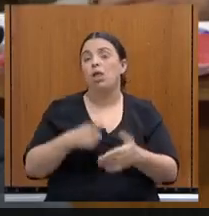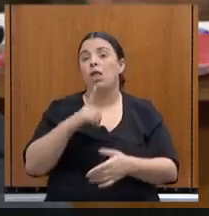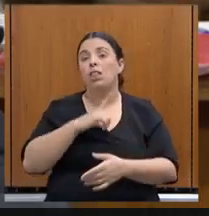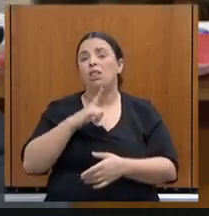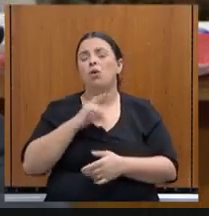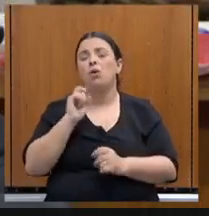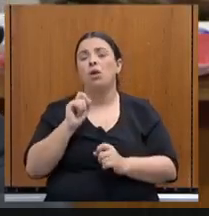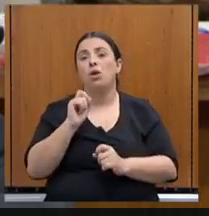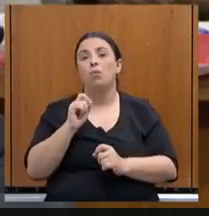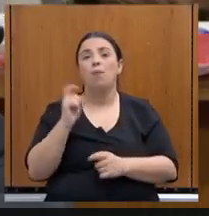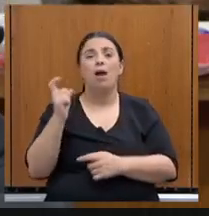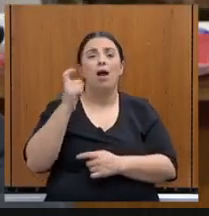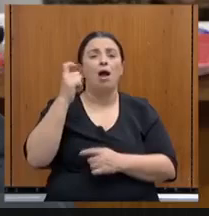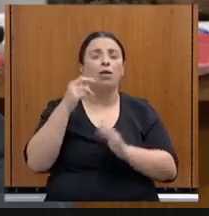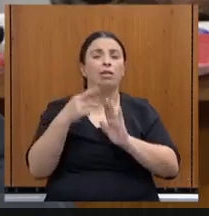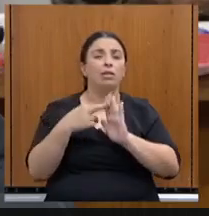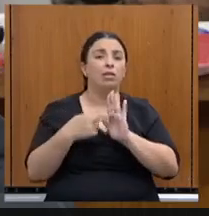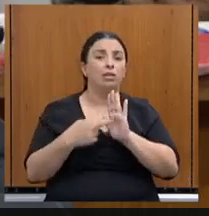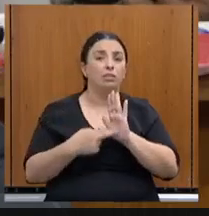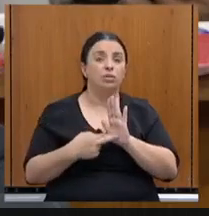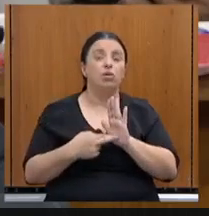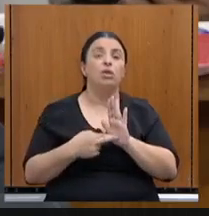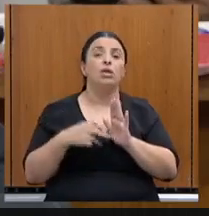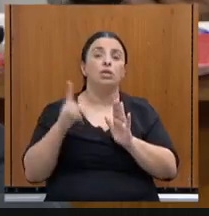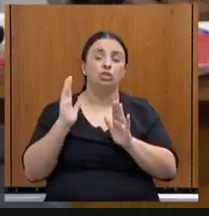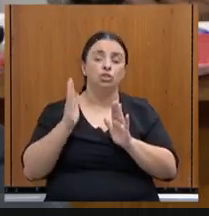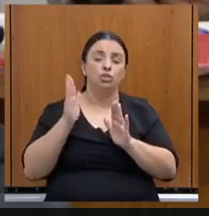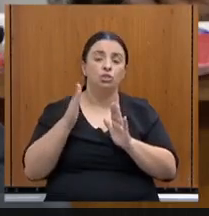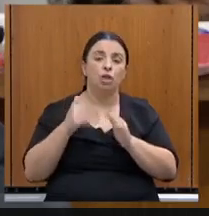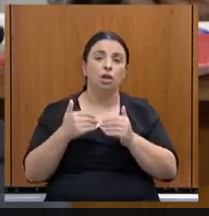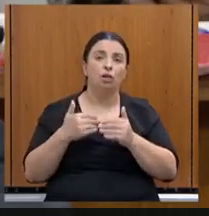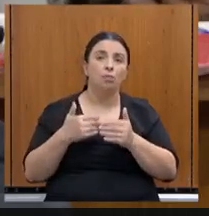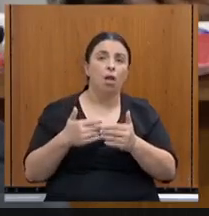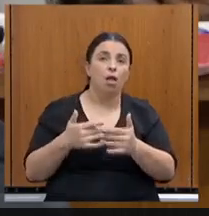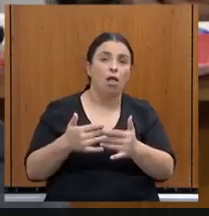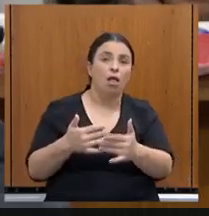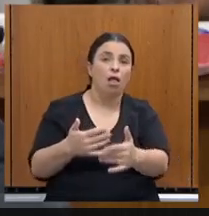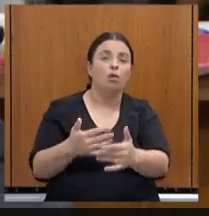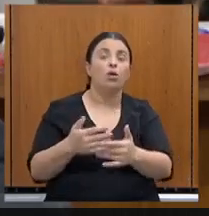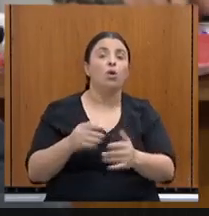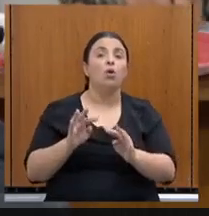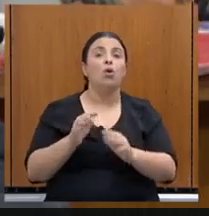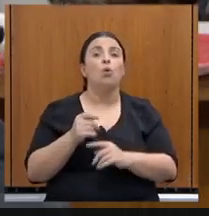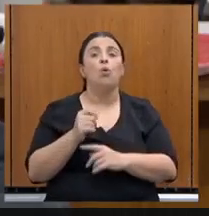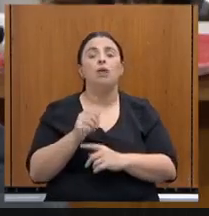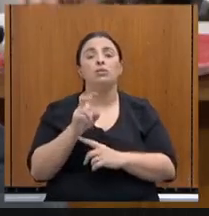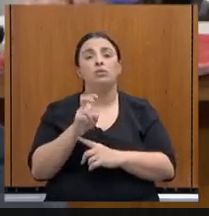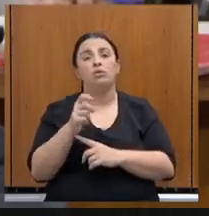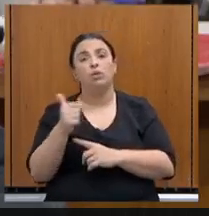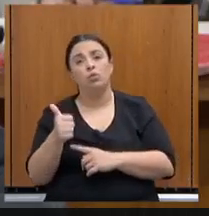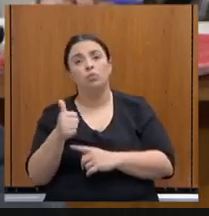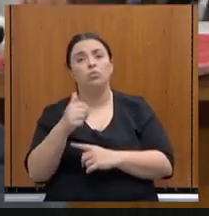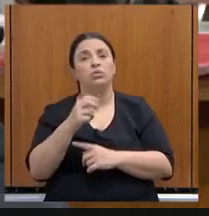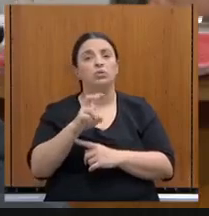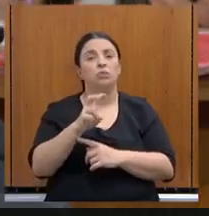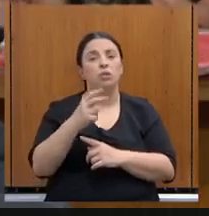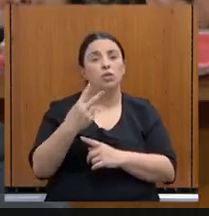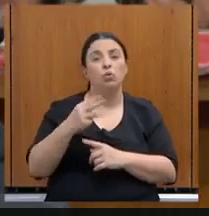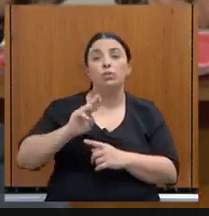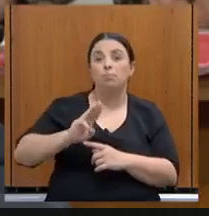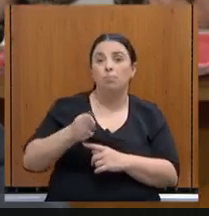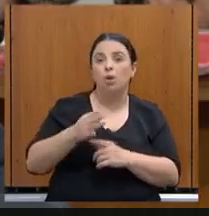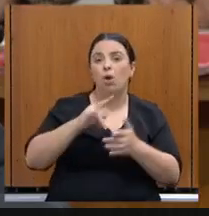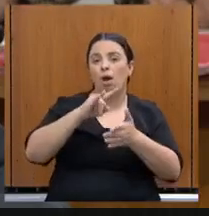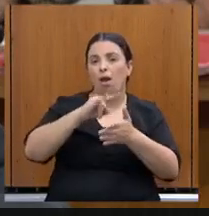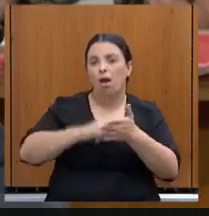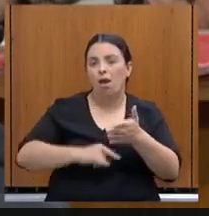está em pleno andamento, trazendo resultados de 51, quase 52 mil regularizações, créditos